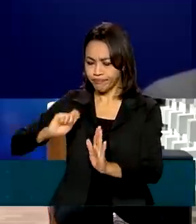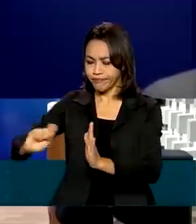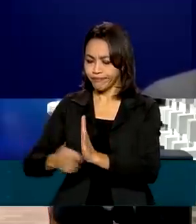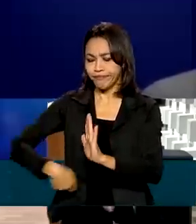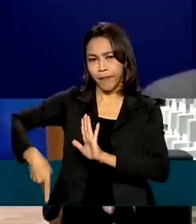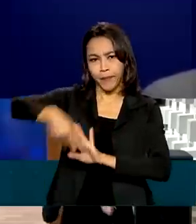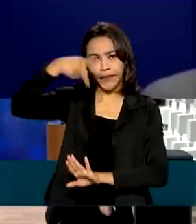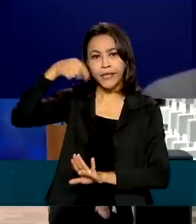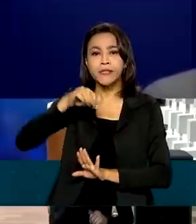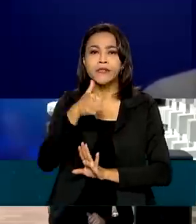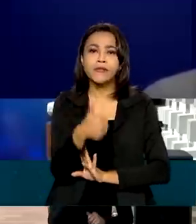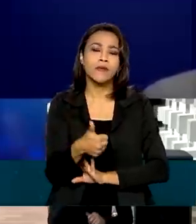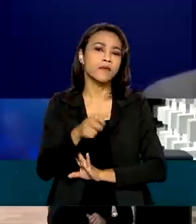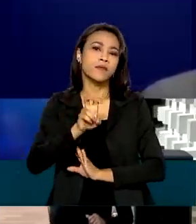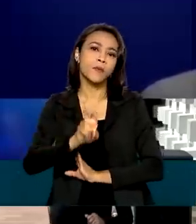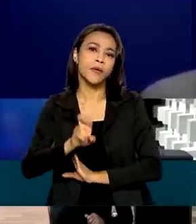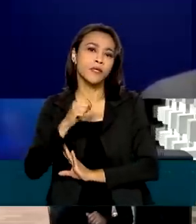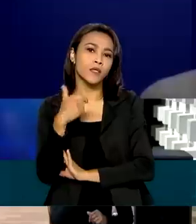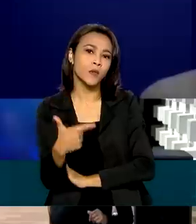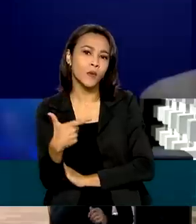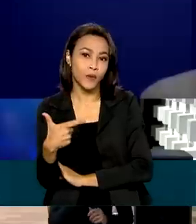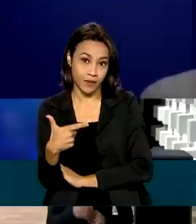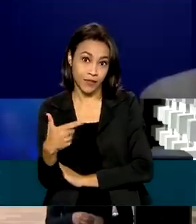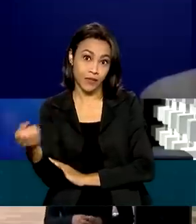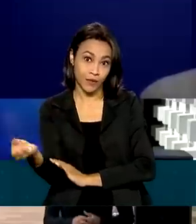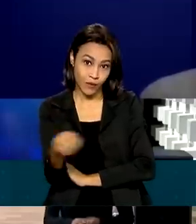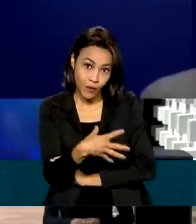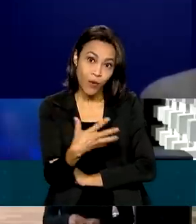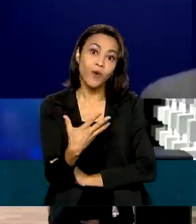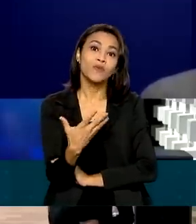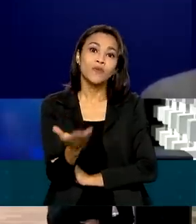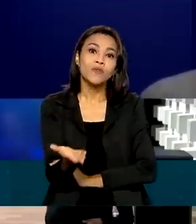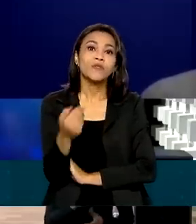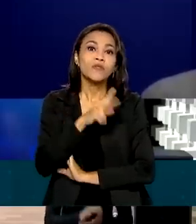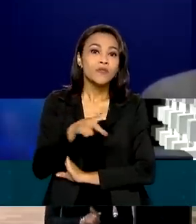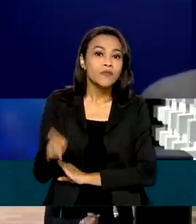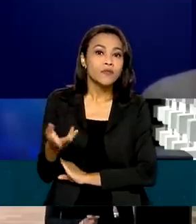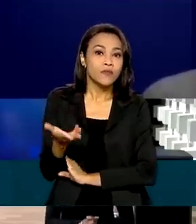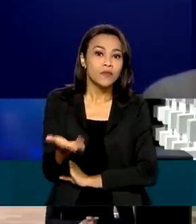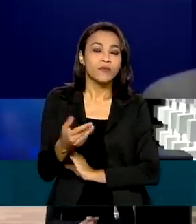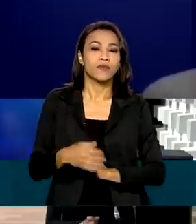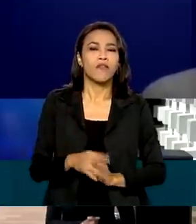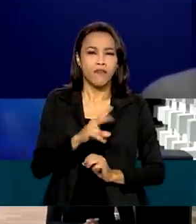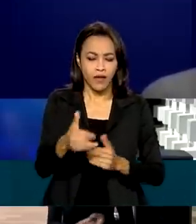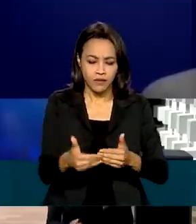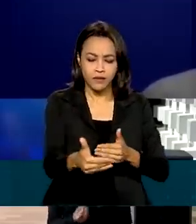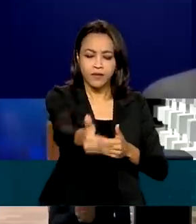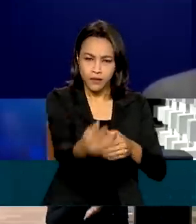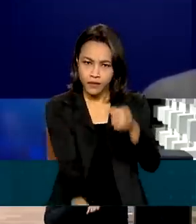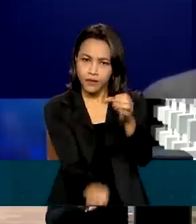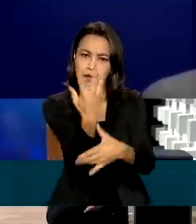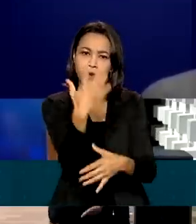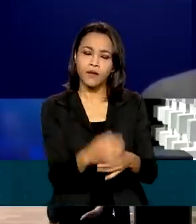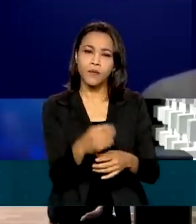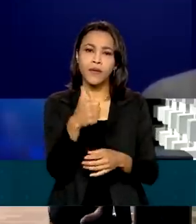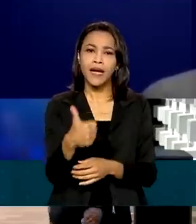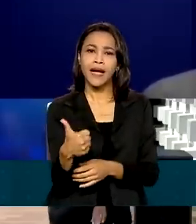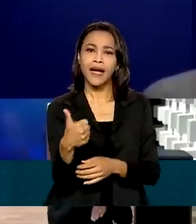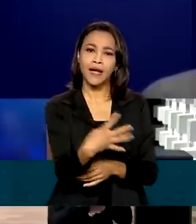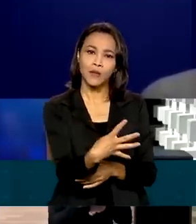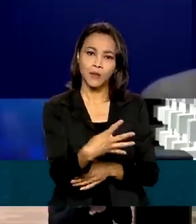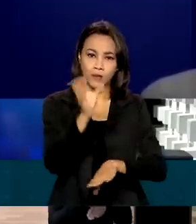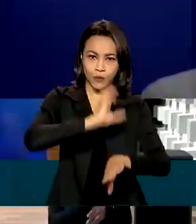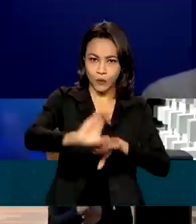152 novos cargos de docentes. E serão criados inicialmente 14 cursos